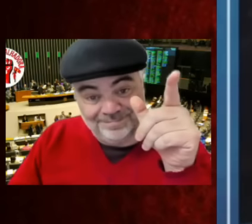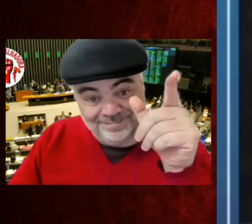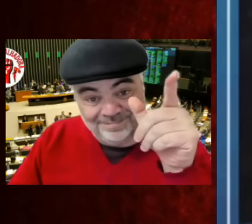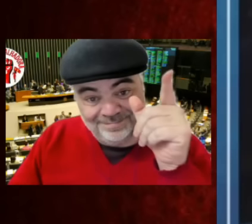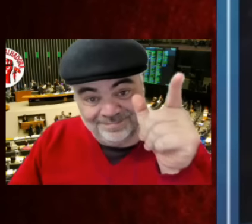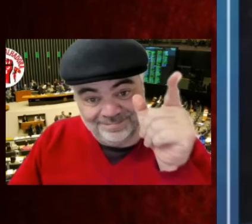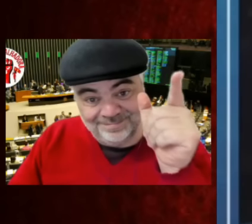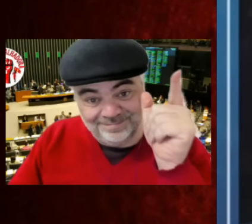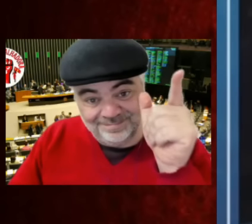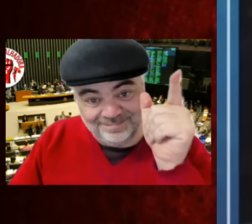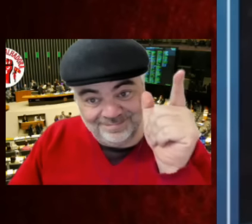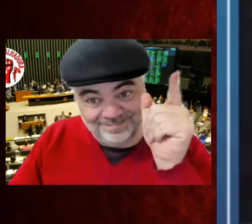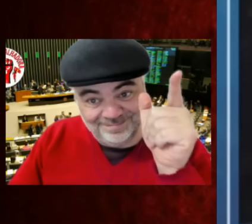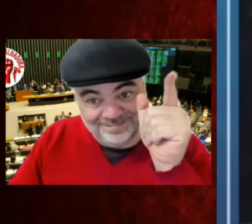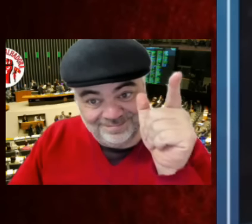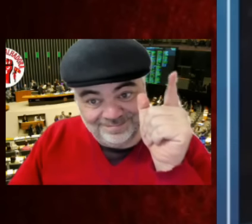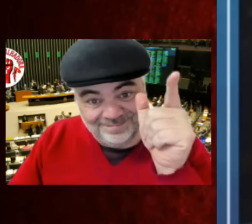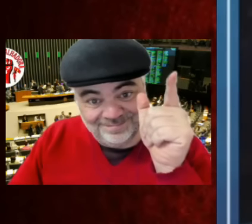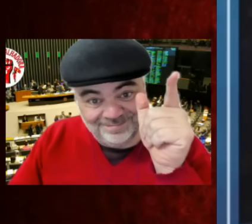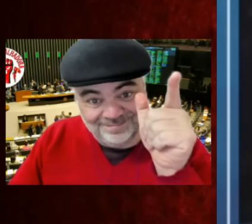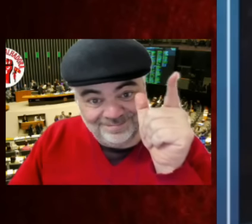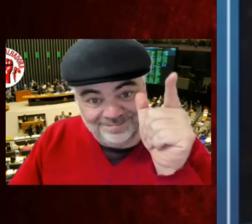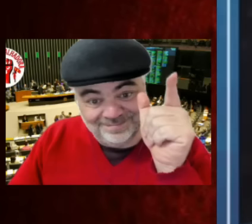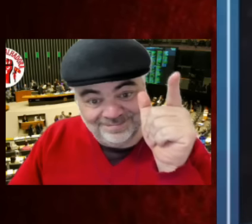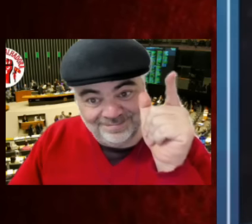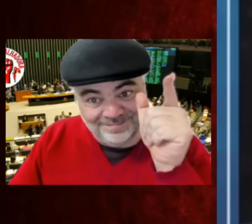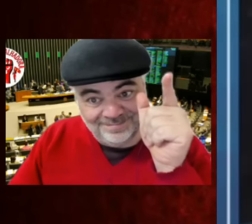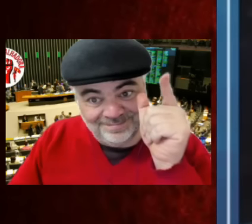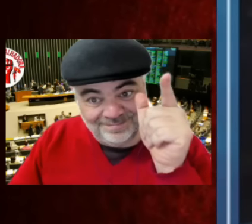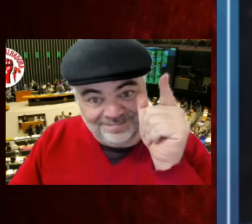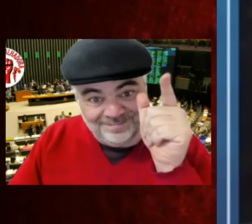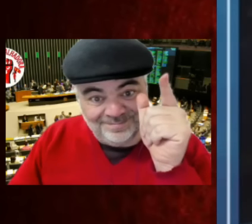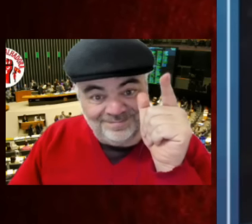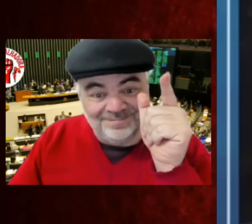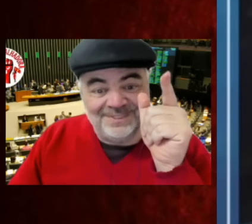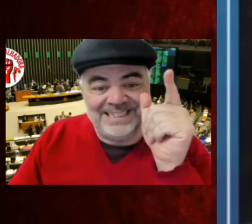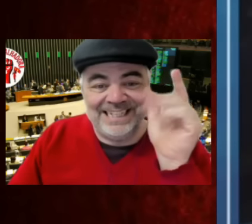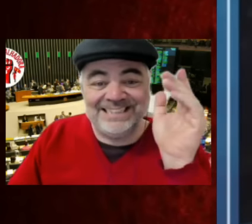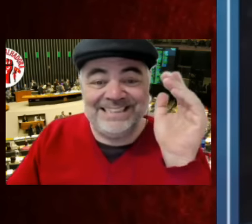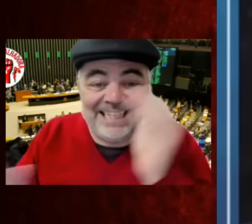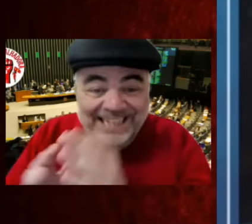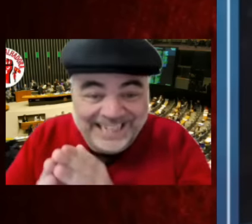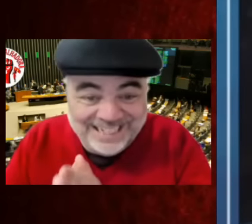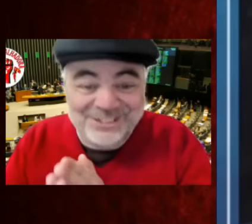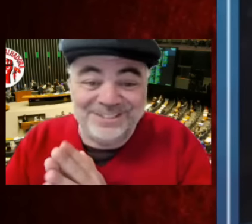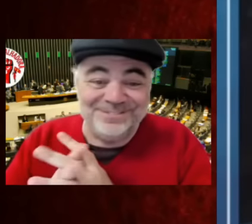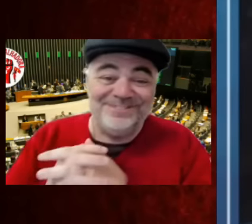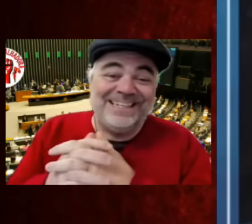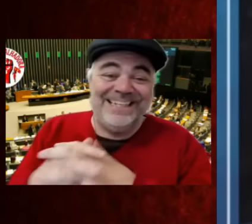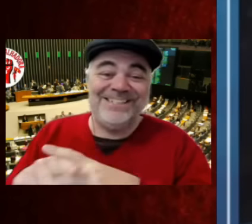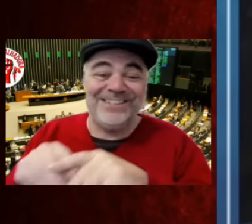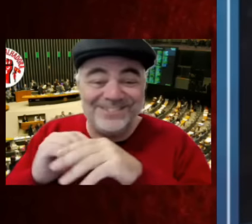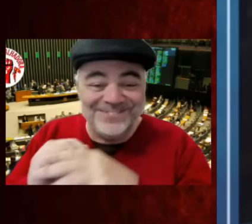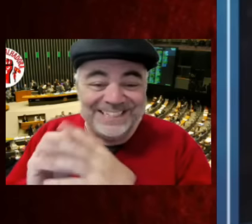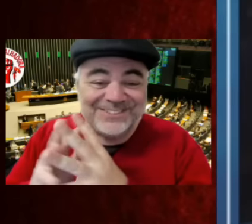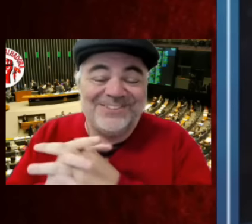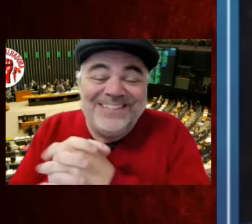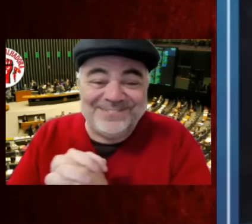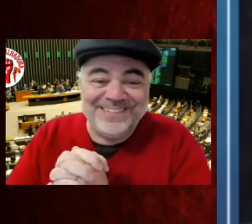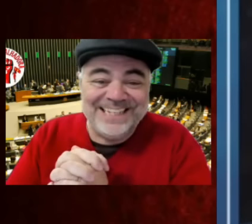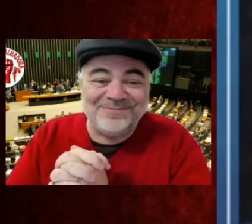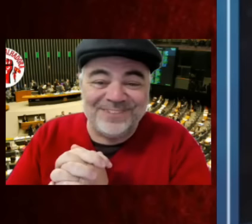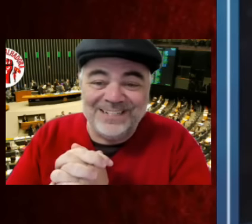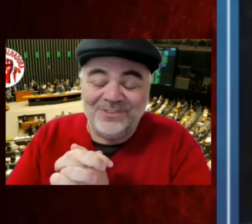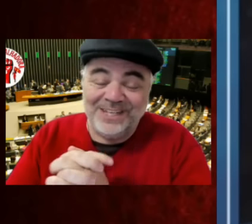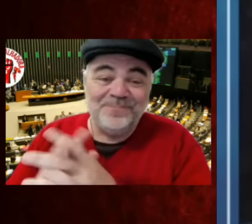E eu estou aí desde o começo, Bolsonaro. Eu vi, entendeu? E agora é o seguinte... Excelente, Ivan Valente começou